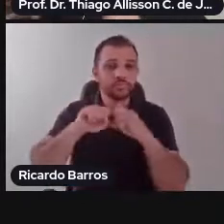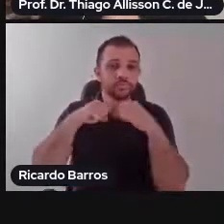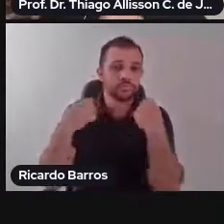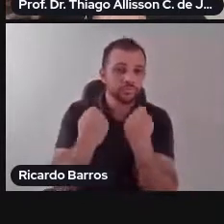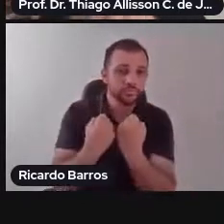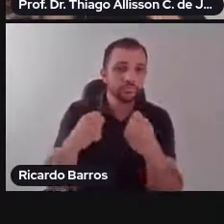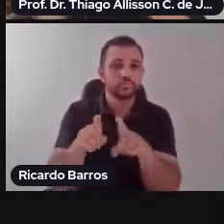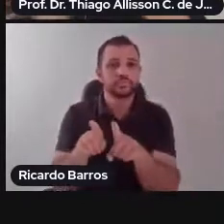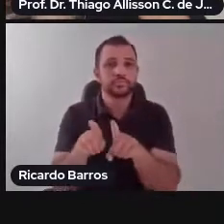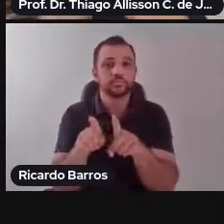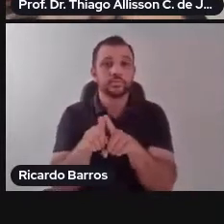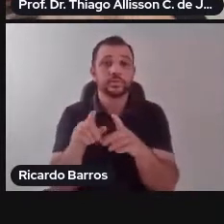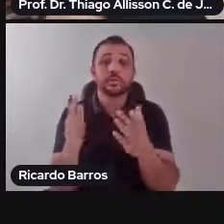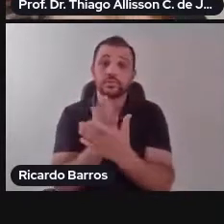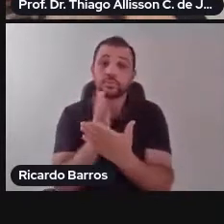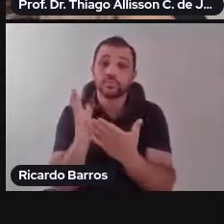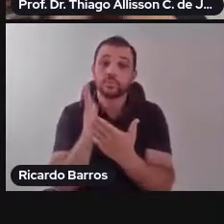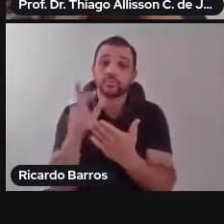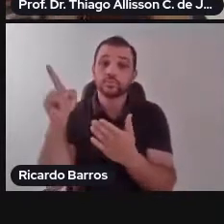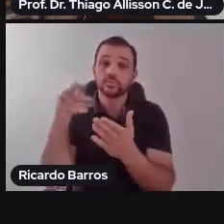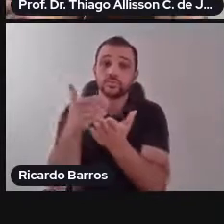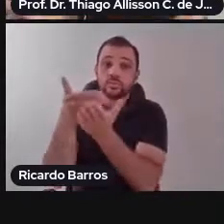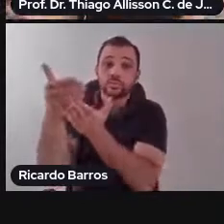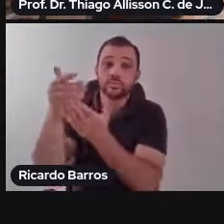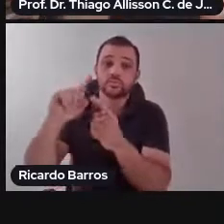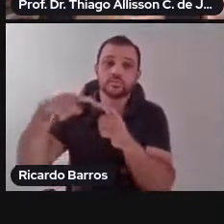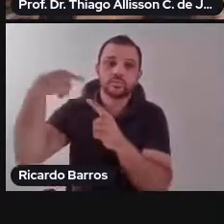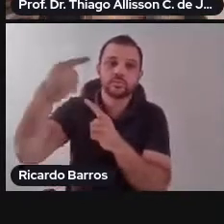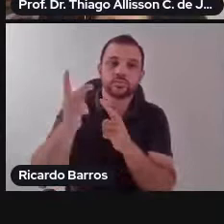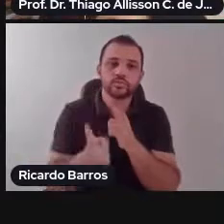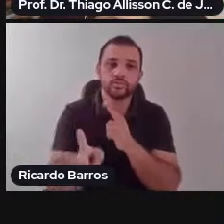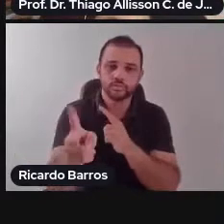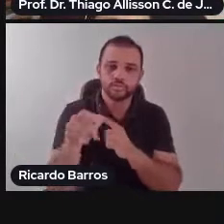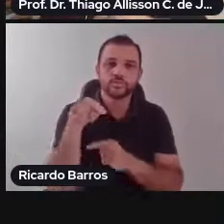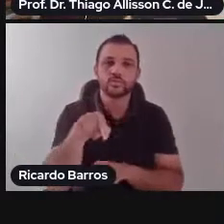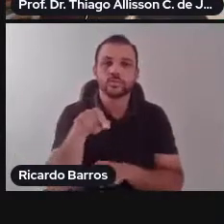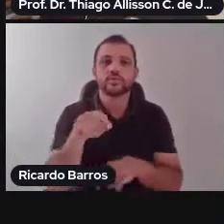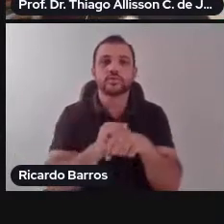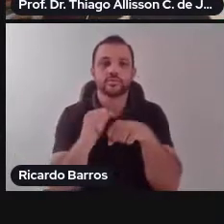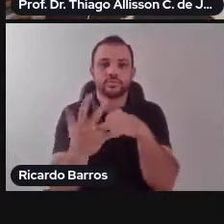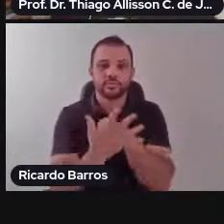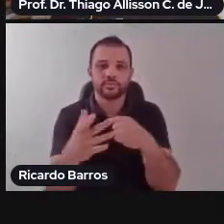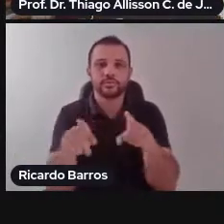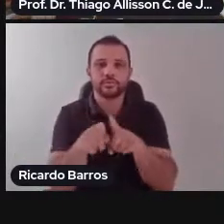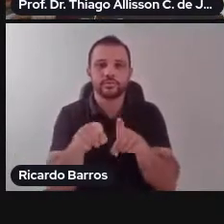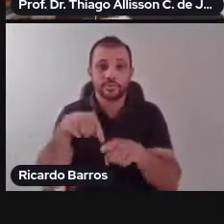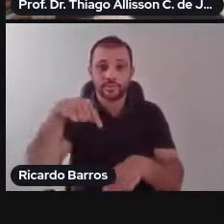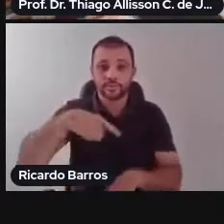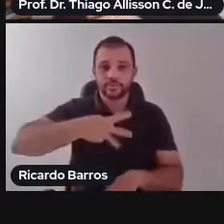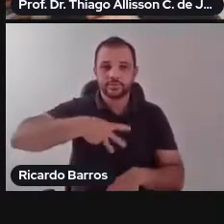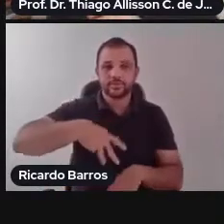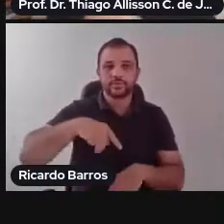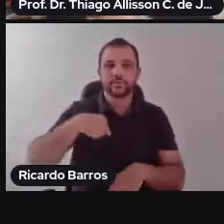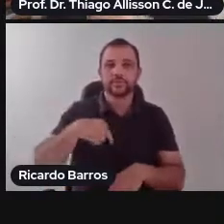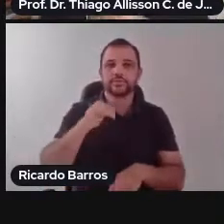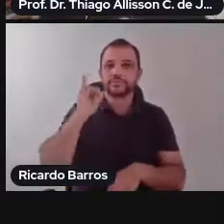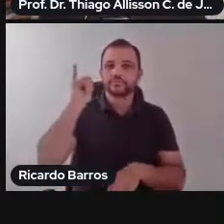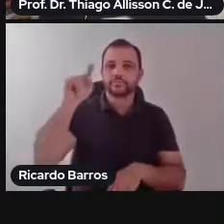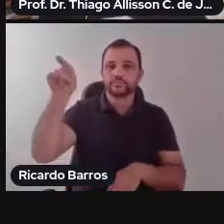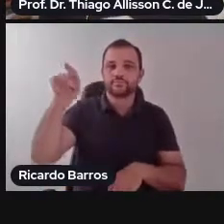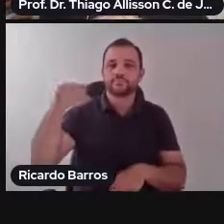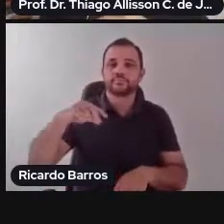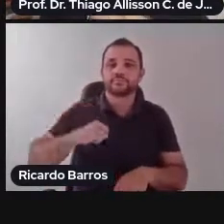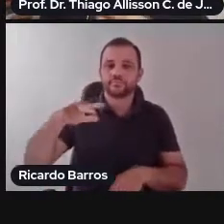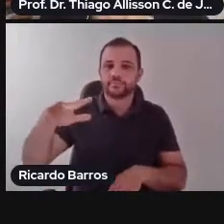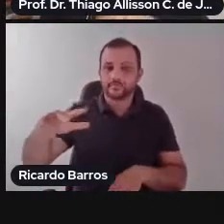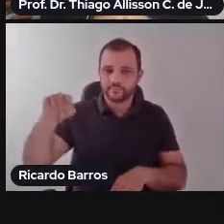no contexto da pandemia, falando aqui do Maranhão, para Portugal, também no contexto da pandemia da hiperconectividade, eu pude, portanto,